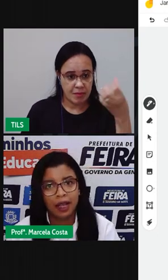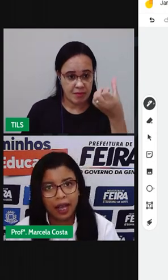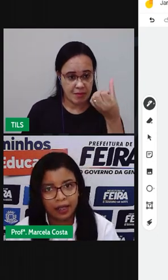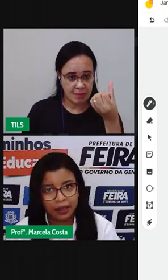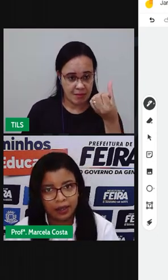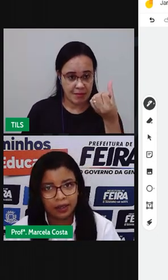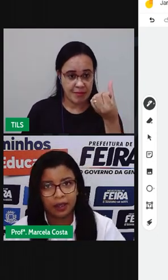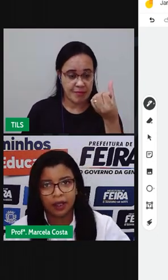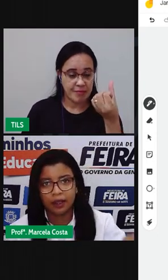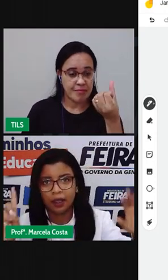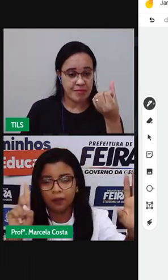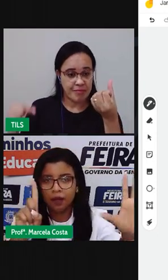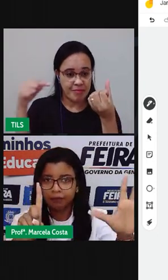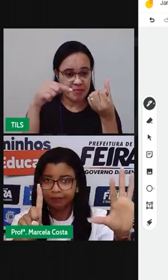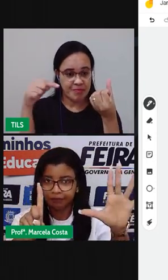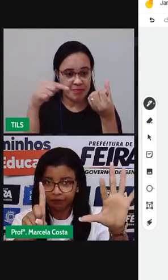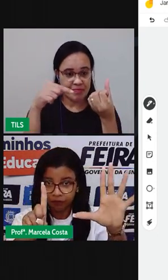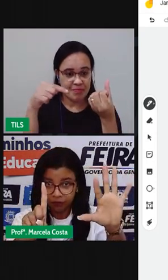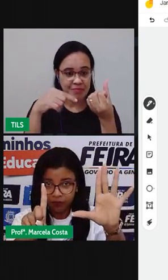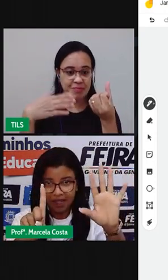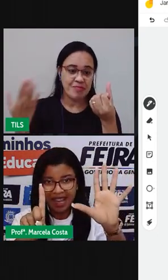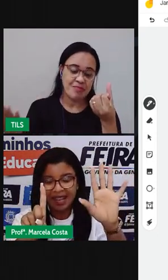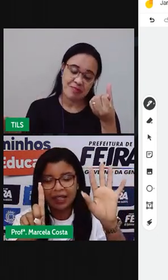6. Então, ó.